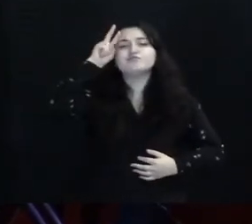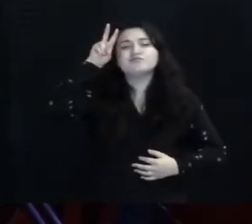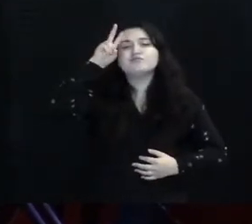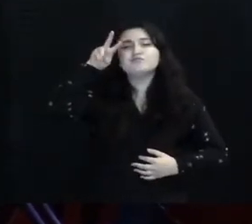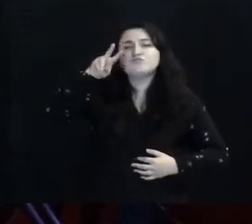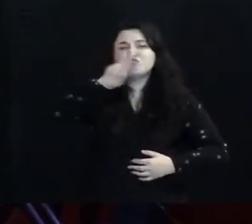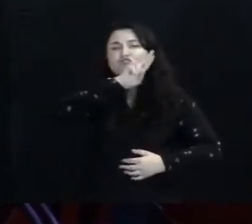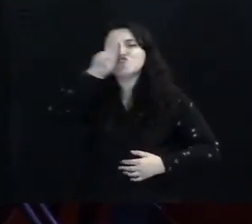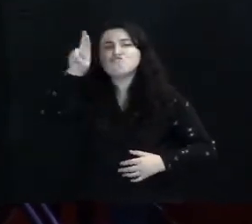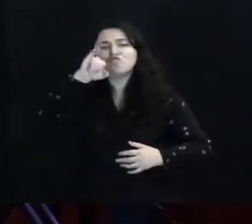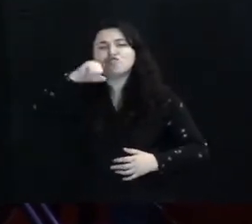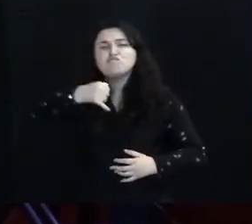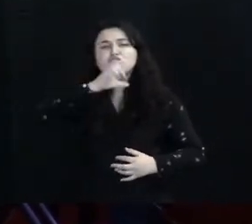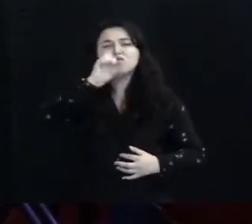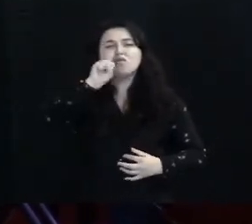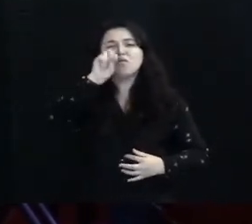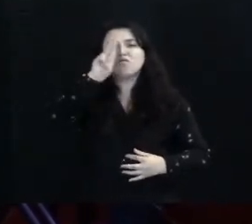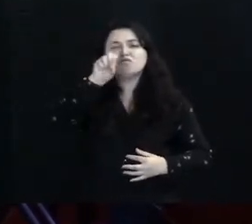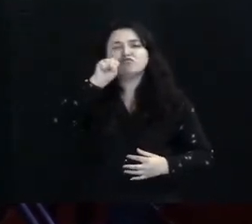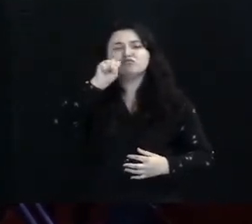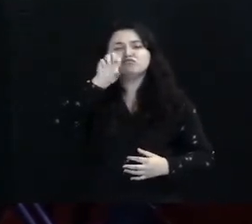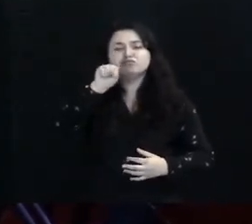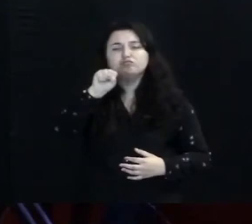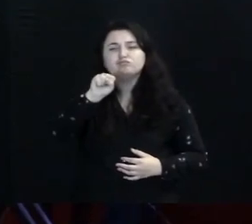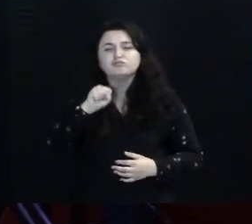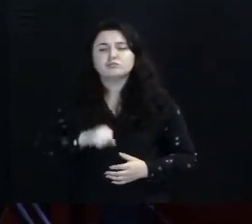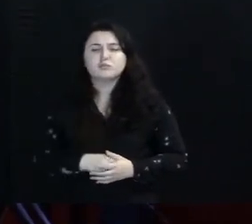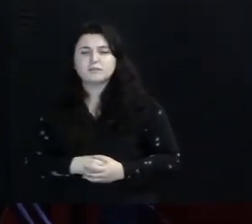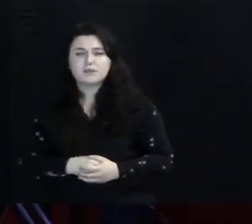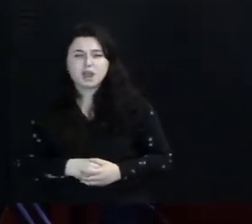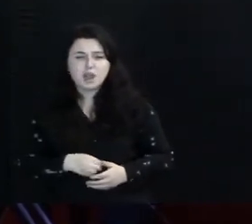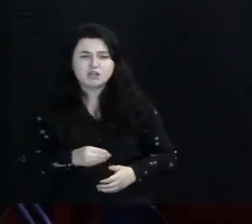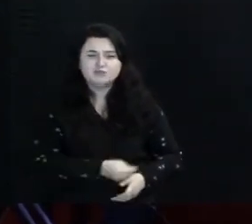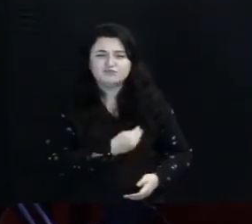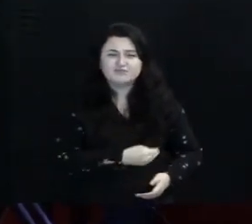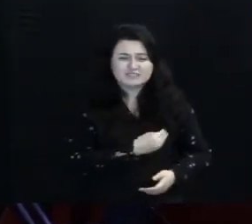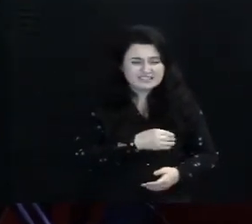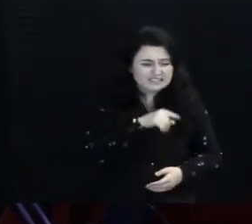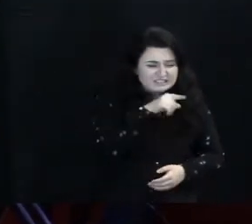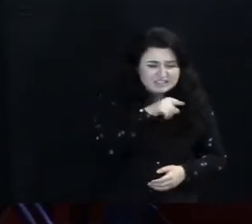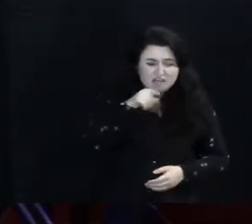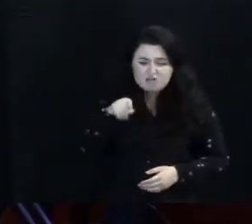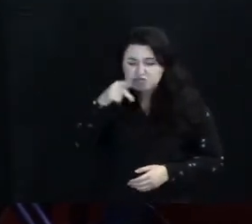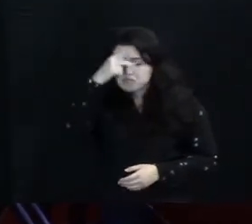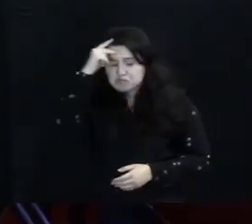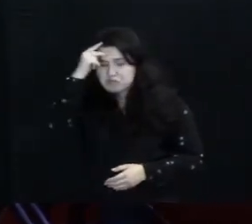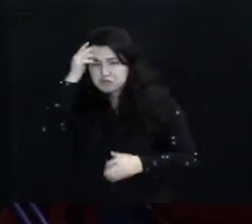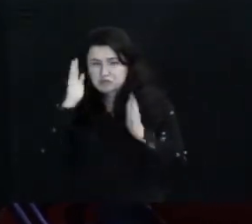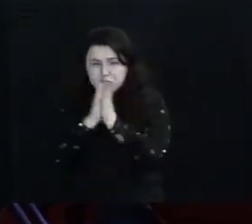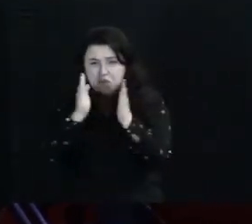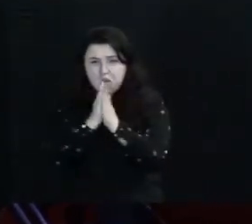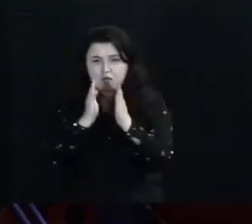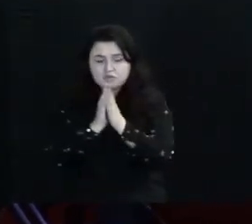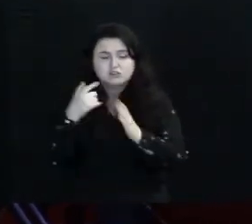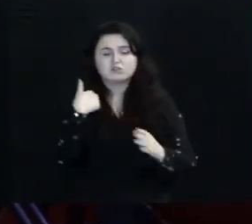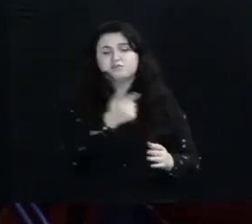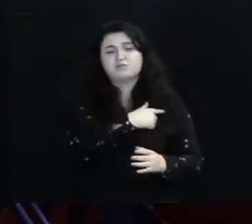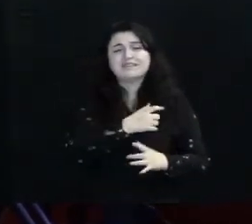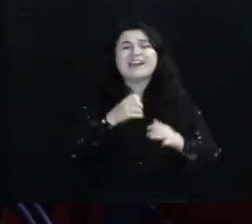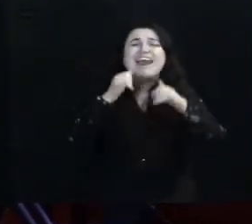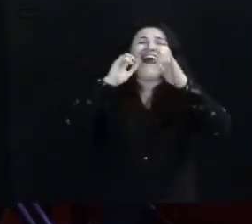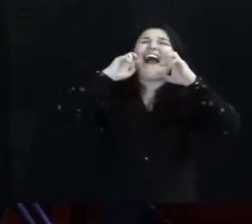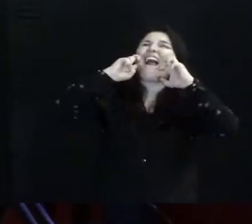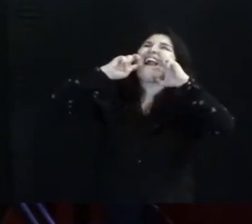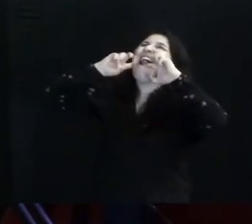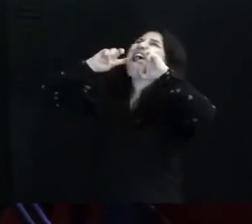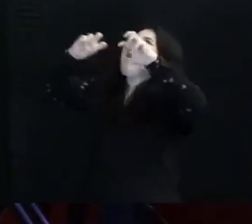Eu quero colocar agora A vida de alguns amados que nos pedem oração E eu quero clamar Junto